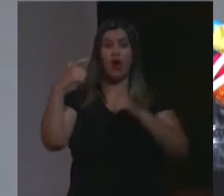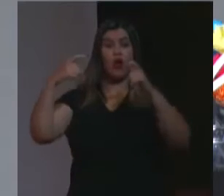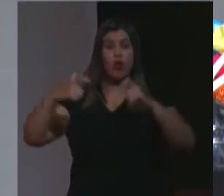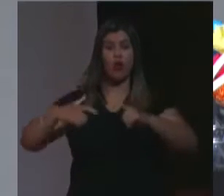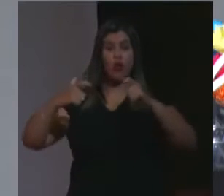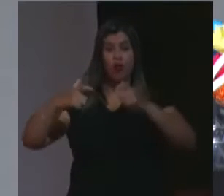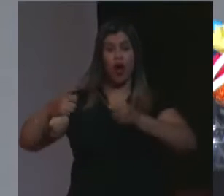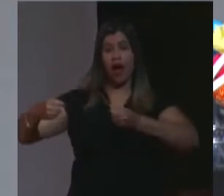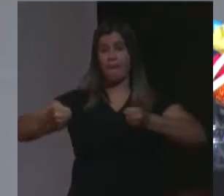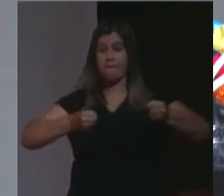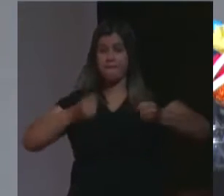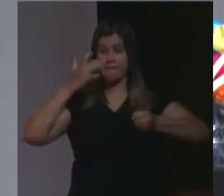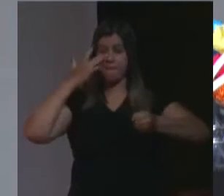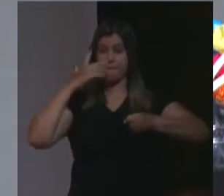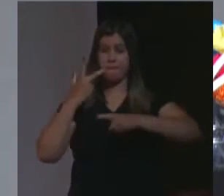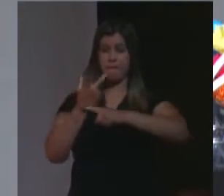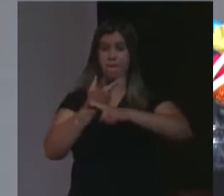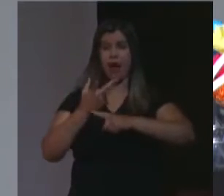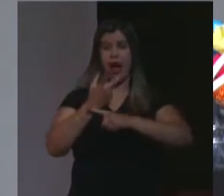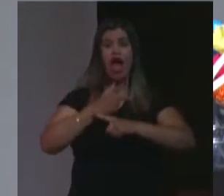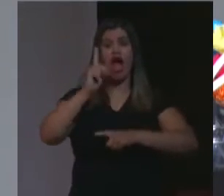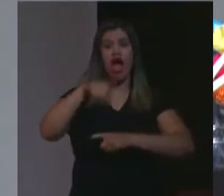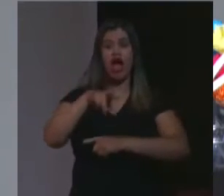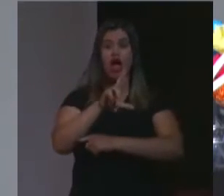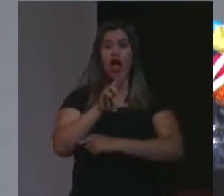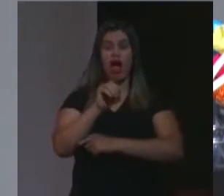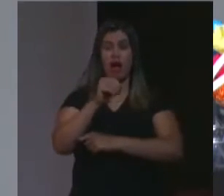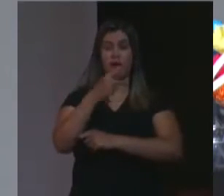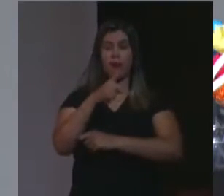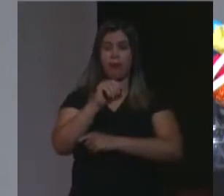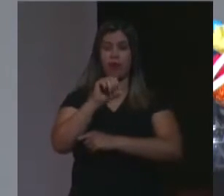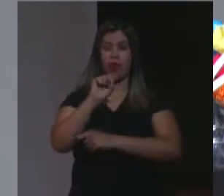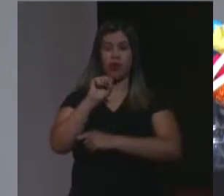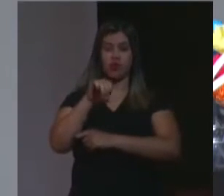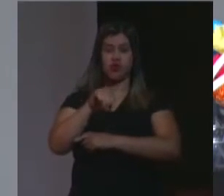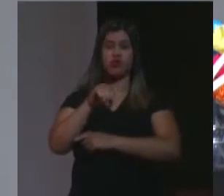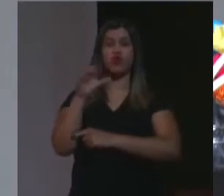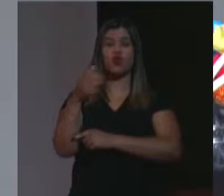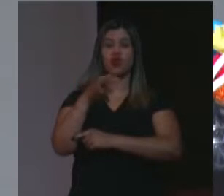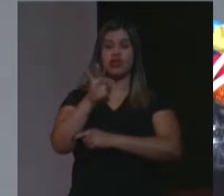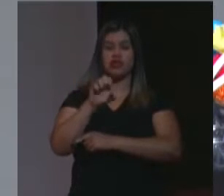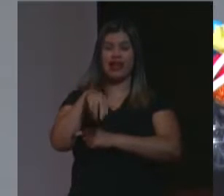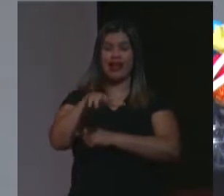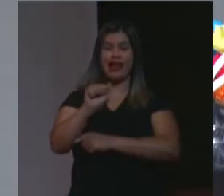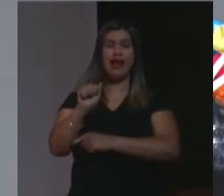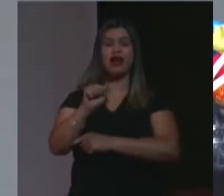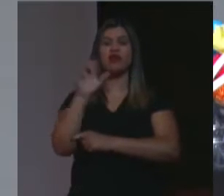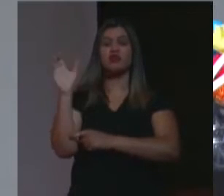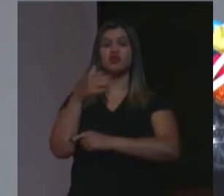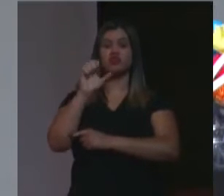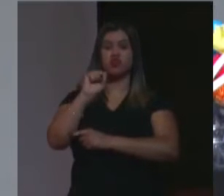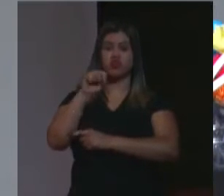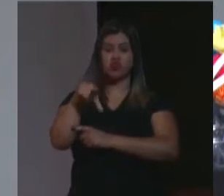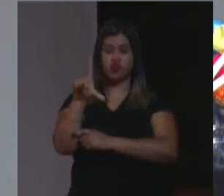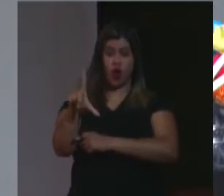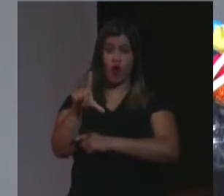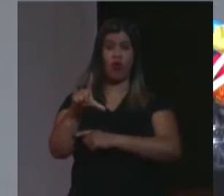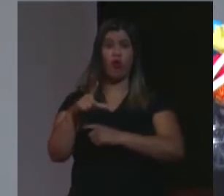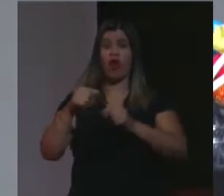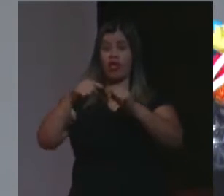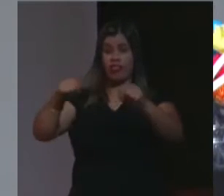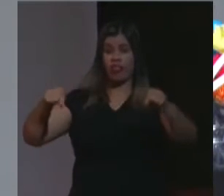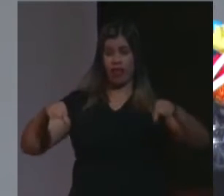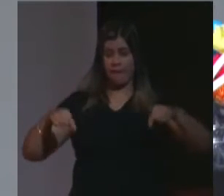indígena, Raposa Serra do Sol, que ele falou que ia desmarcar, a área indígena que ele falou que ia desmarcar, segundo, o